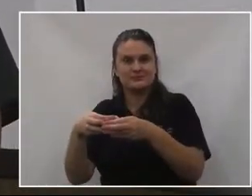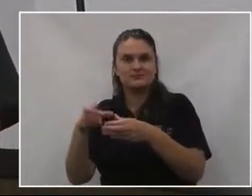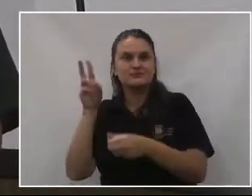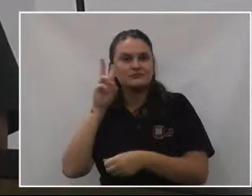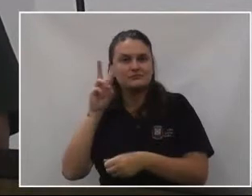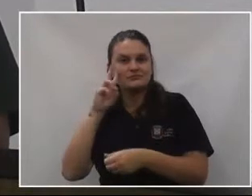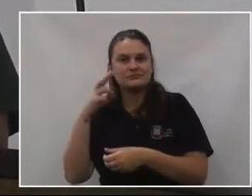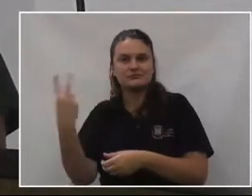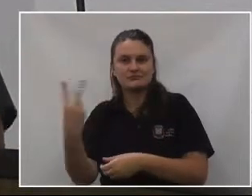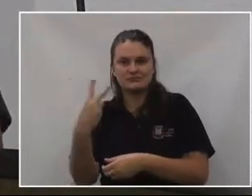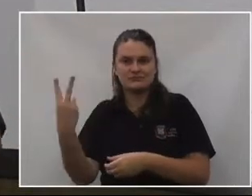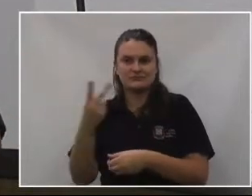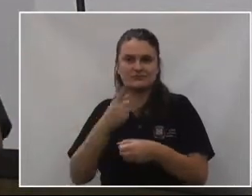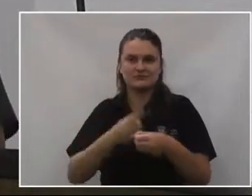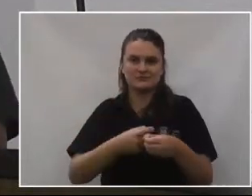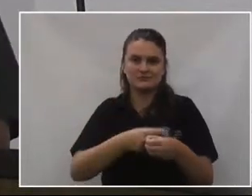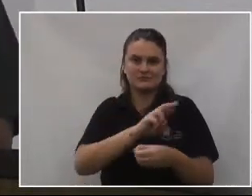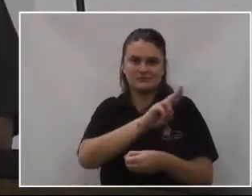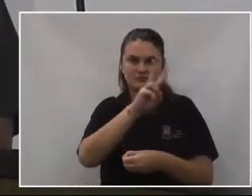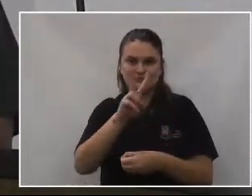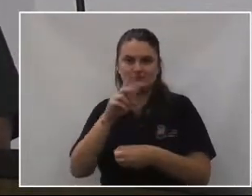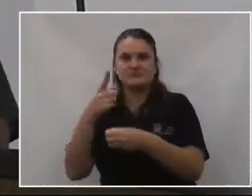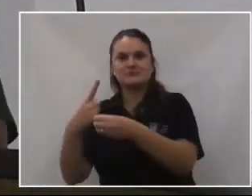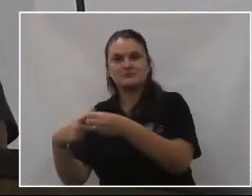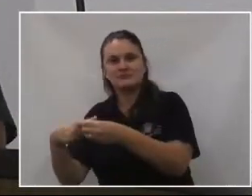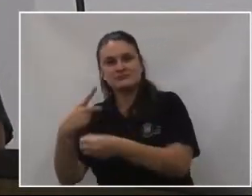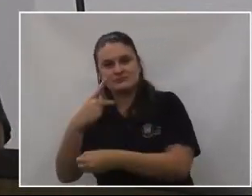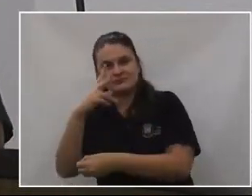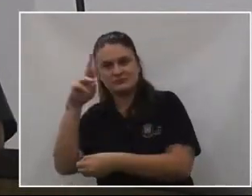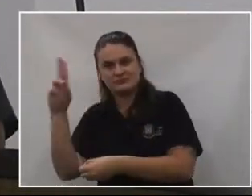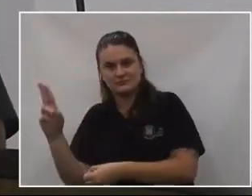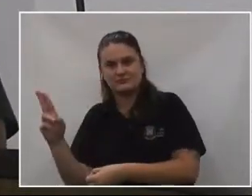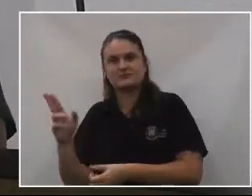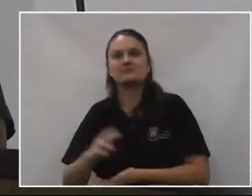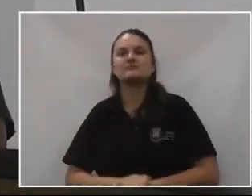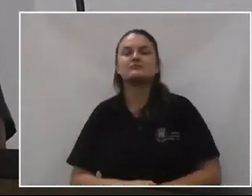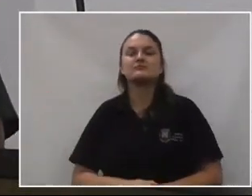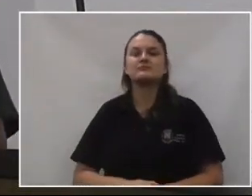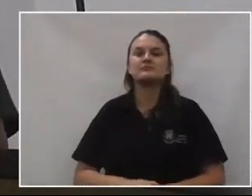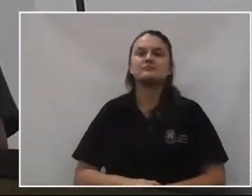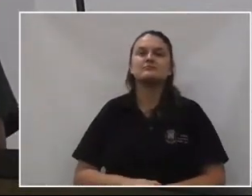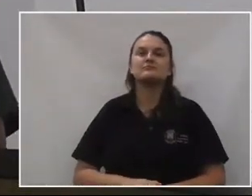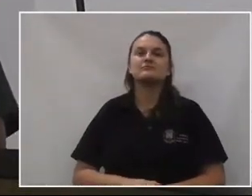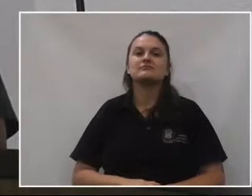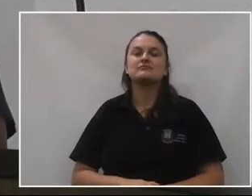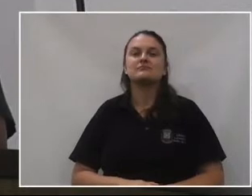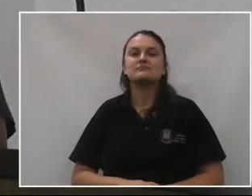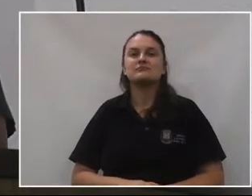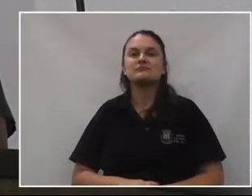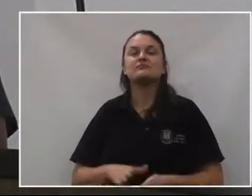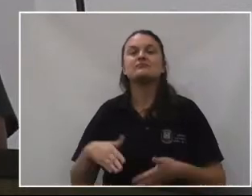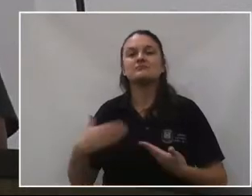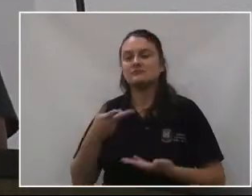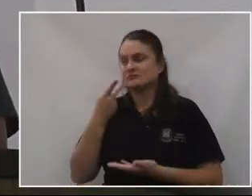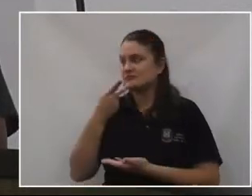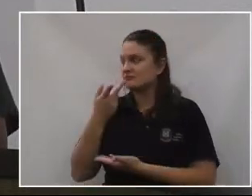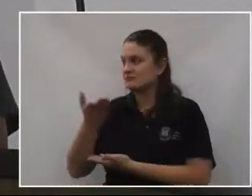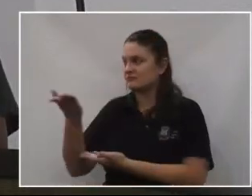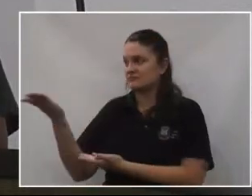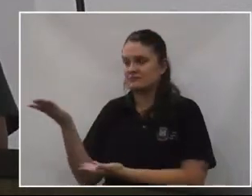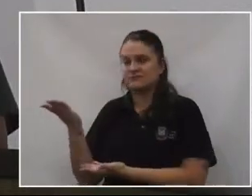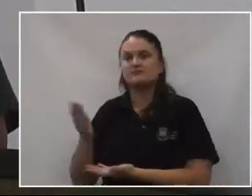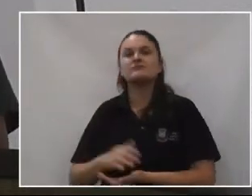para as duas comunidades, tanto a de Porto União como a de União da Vitória. Pois, olha, assim, falando para vocês aqui,